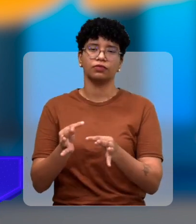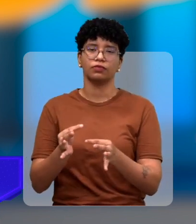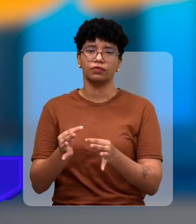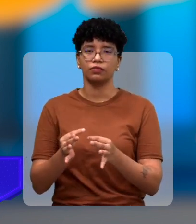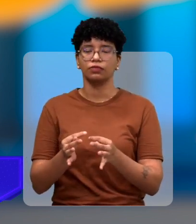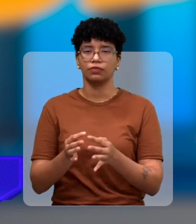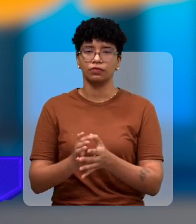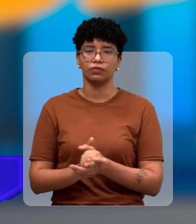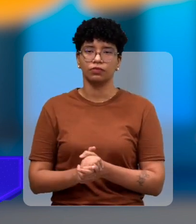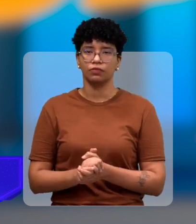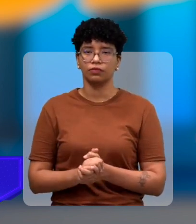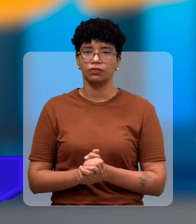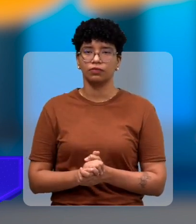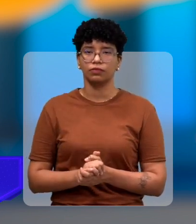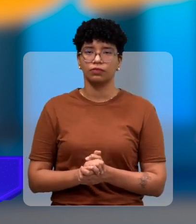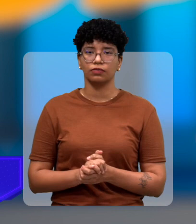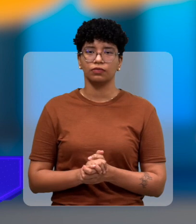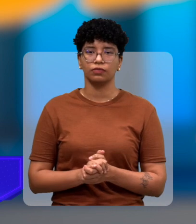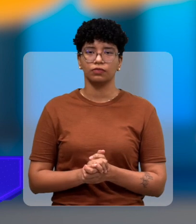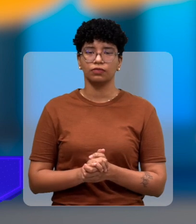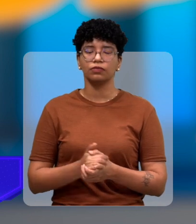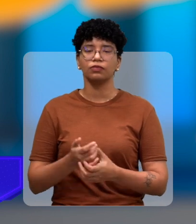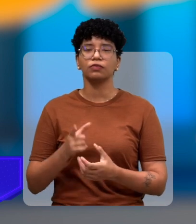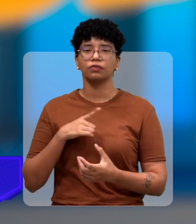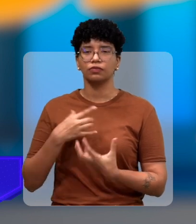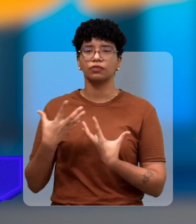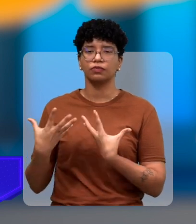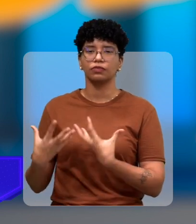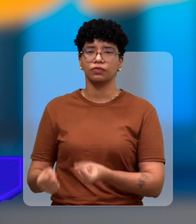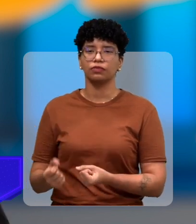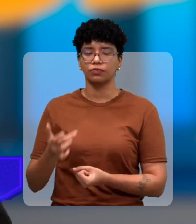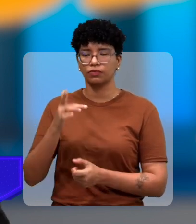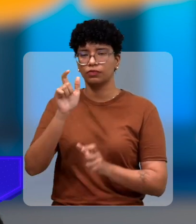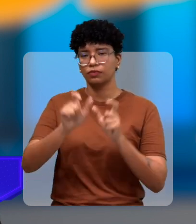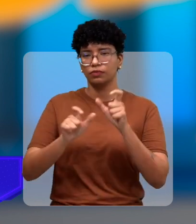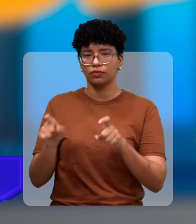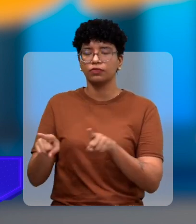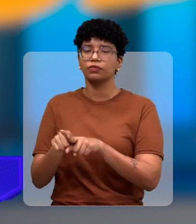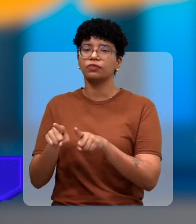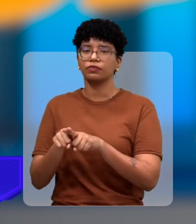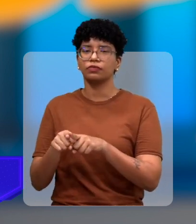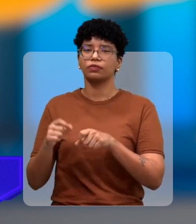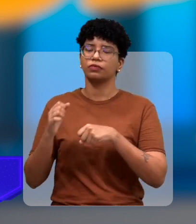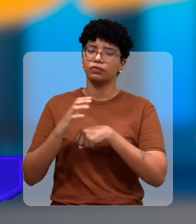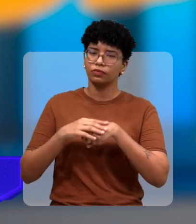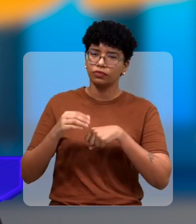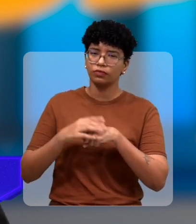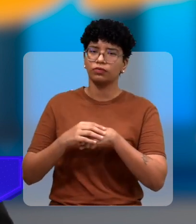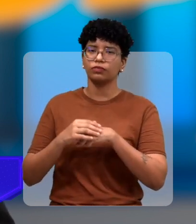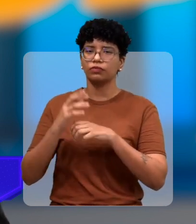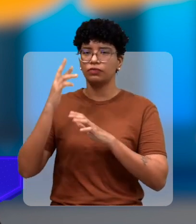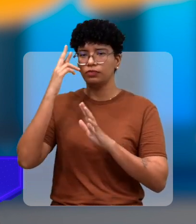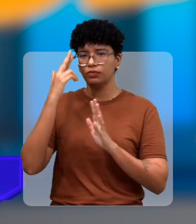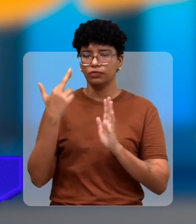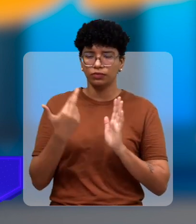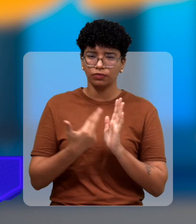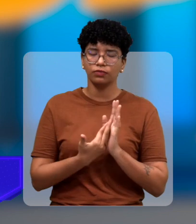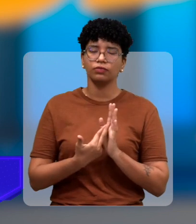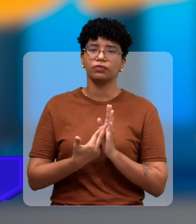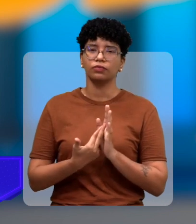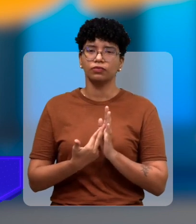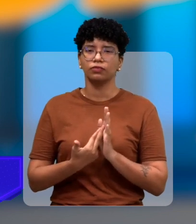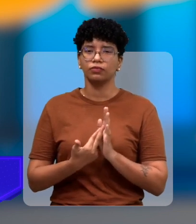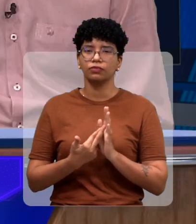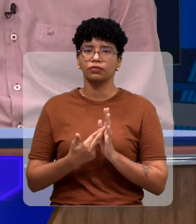então a gente recebe essas pessoas com muito carinho também os que já são cegos de